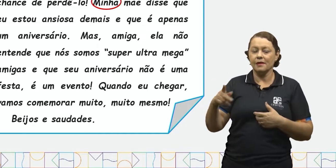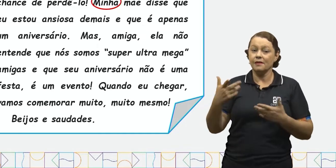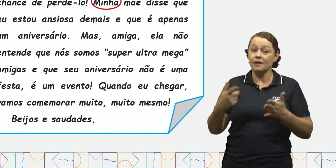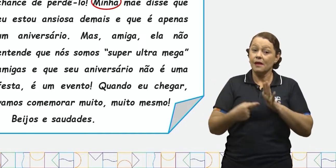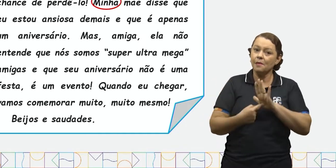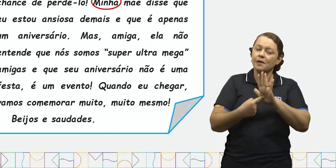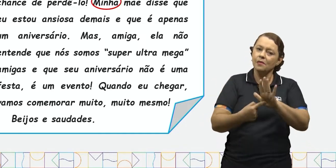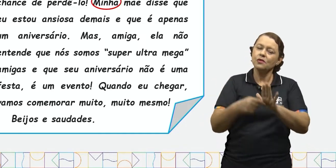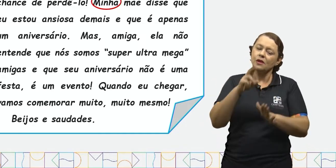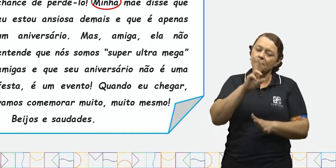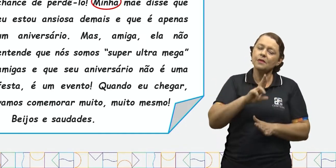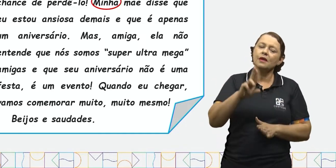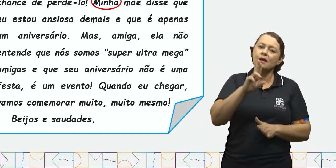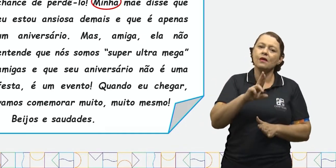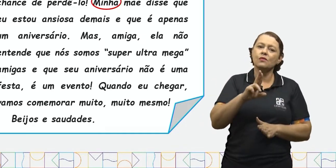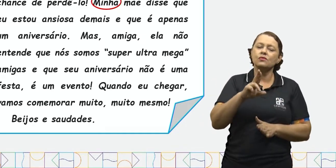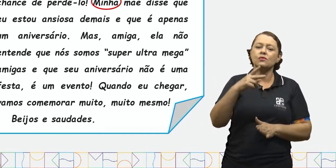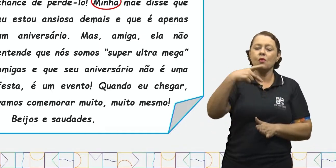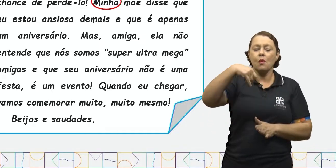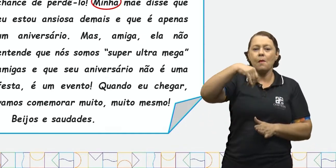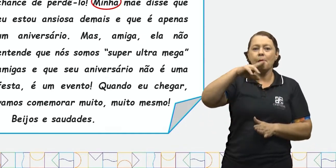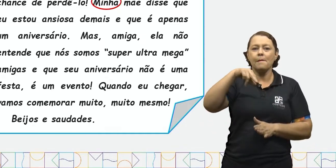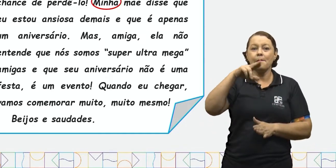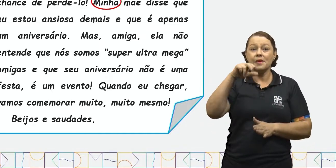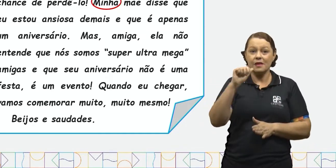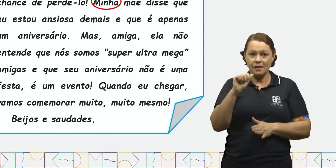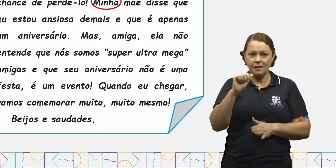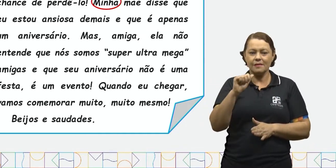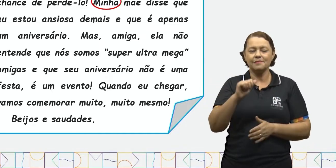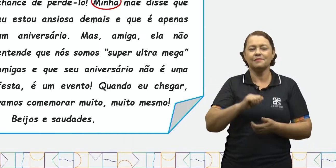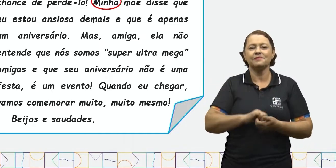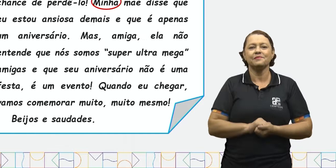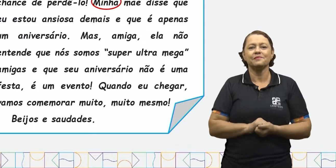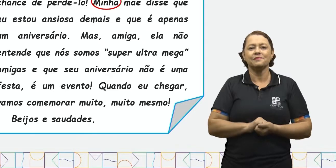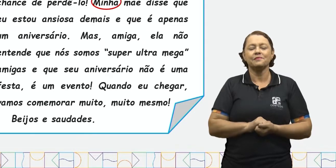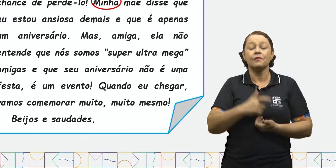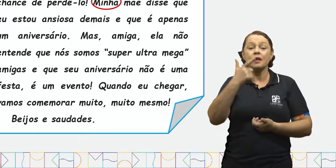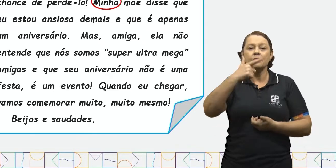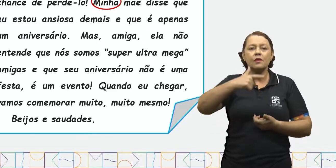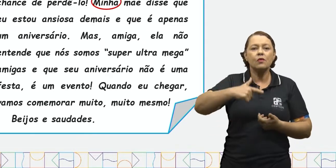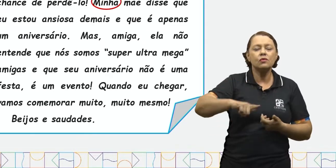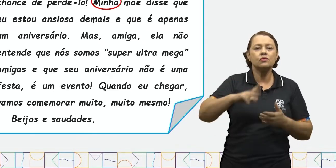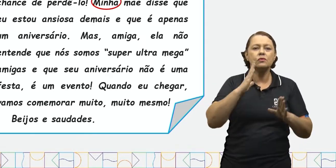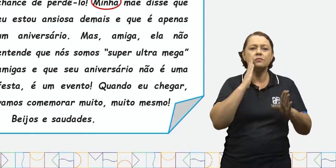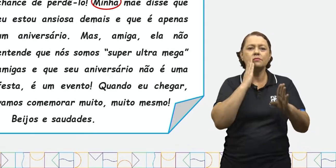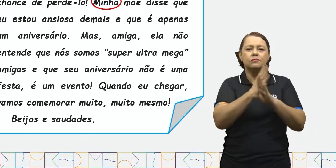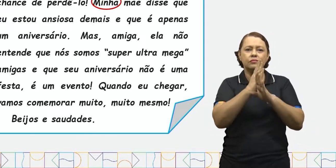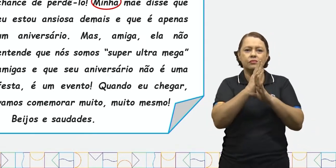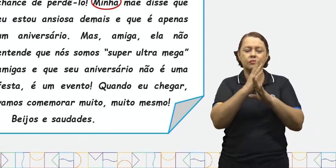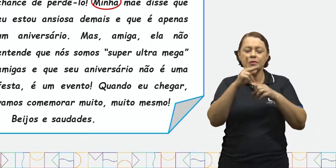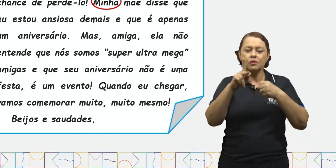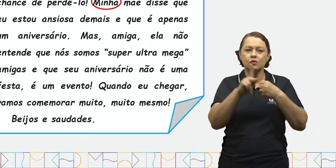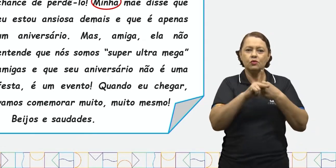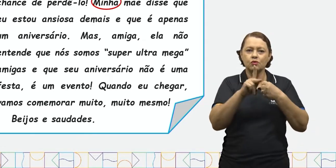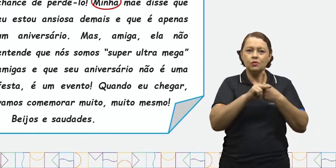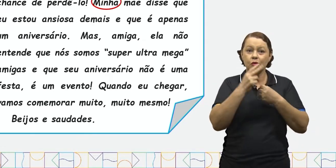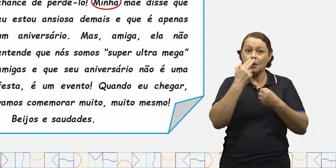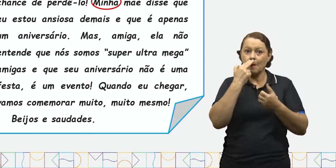indicar isso, ela usou o pronome minha. Continuando a identificação e destaque dos pronomes